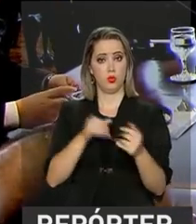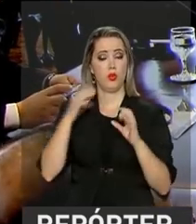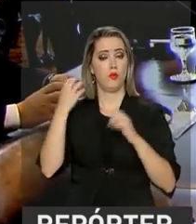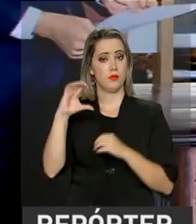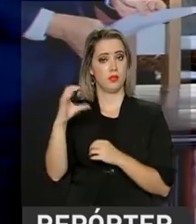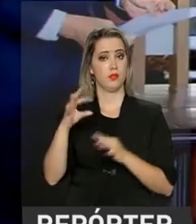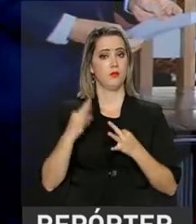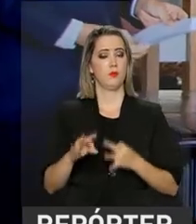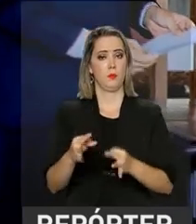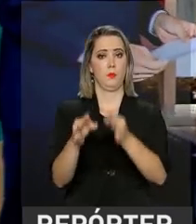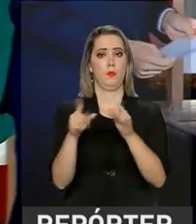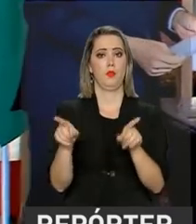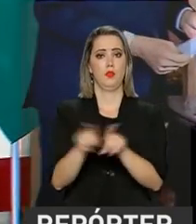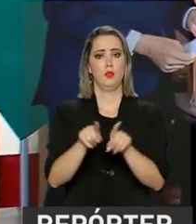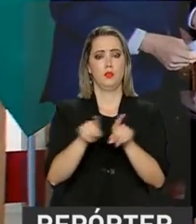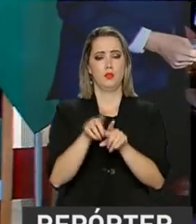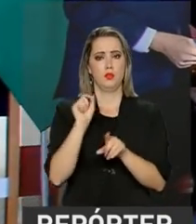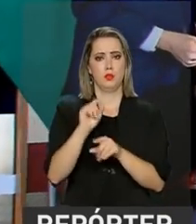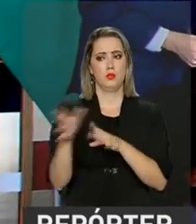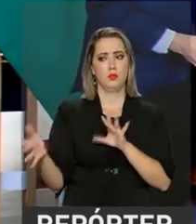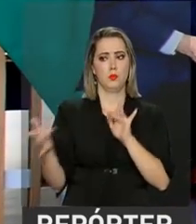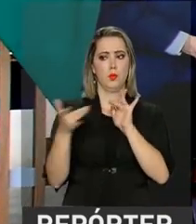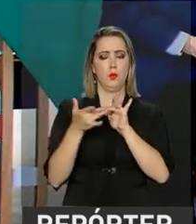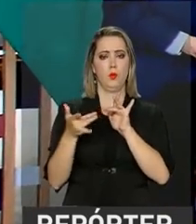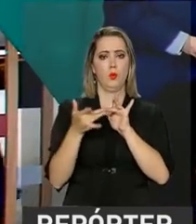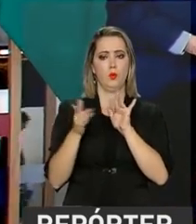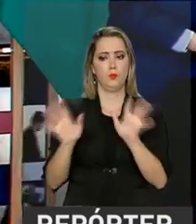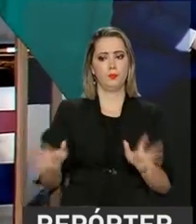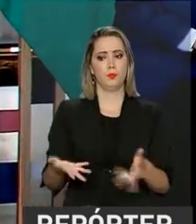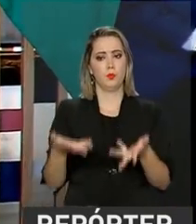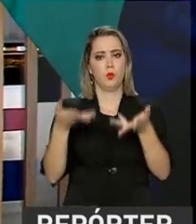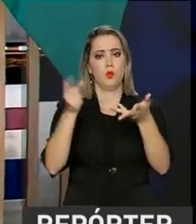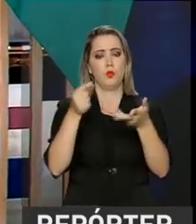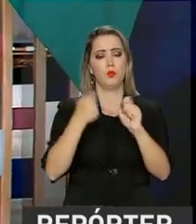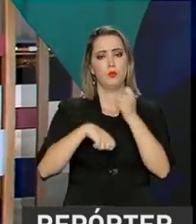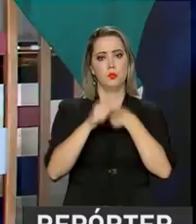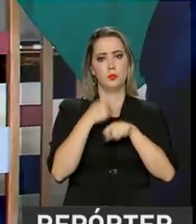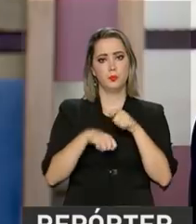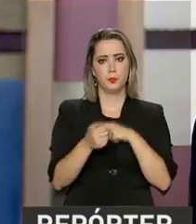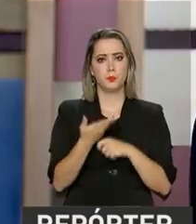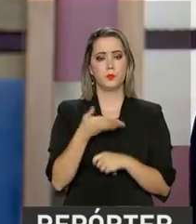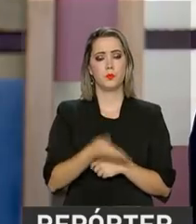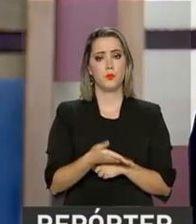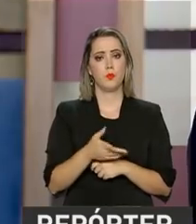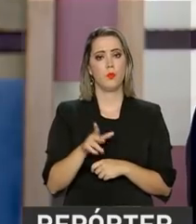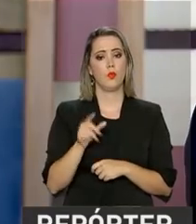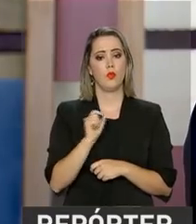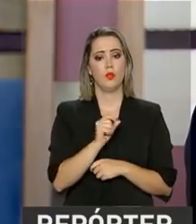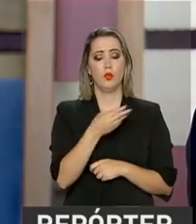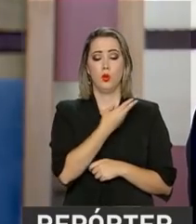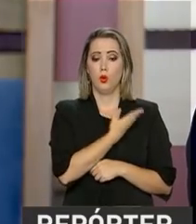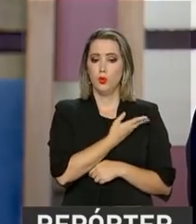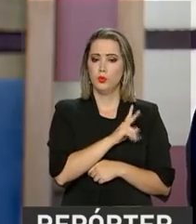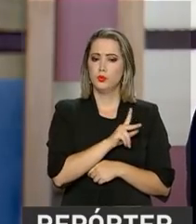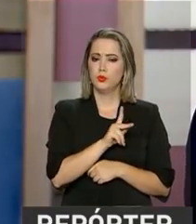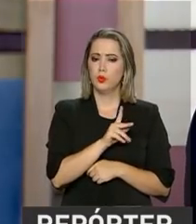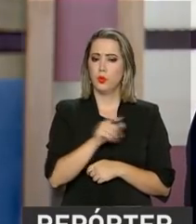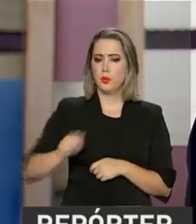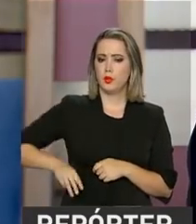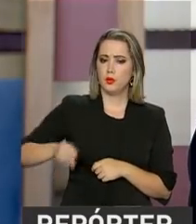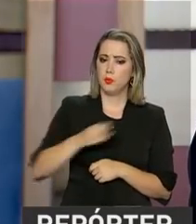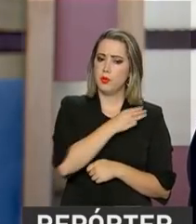Tecnologia e Memorando de Entendimento para a Promoção de Relações Econômicas. Kemaê Jinaui falou da